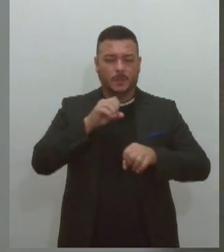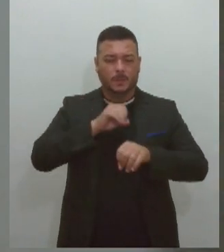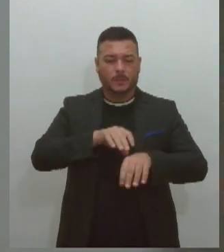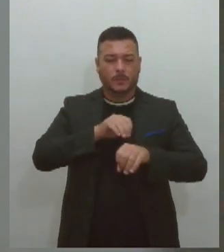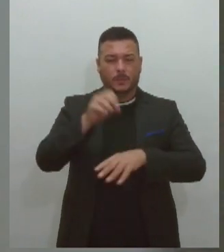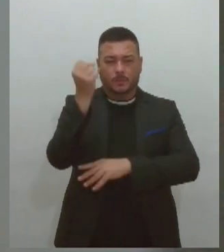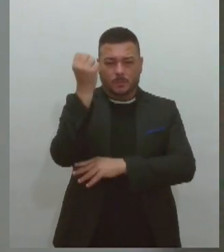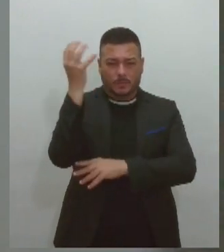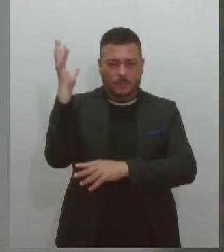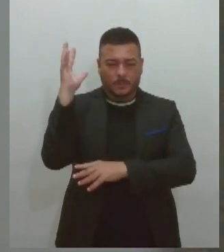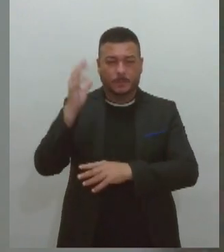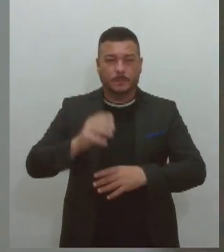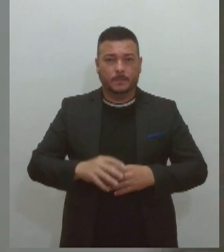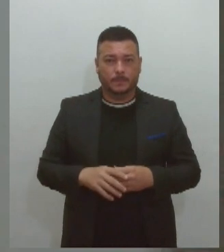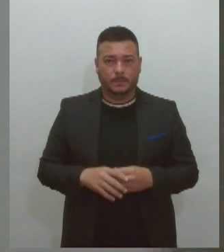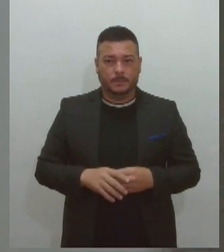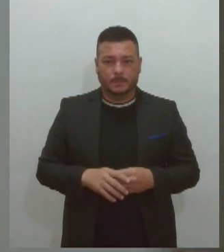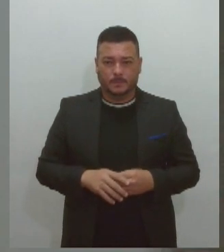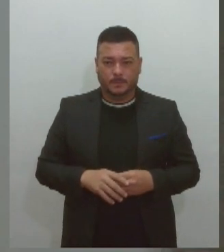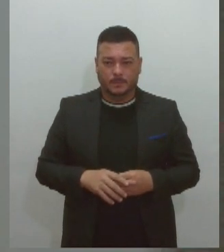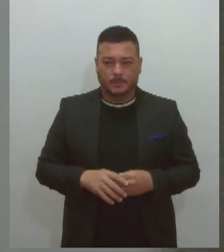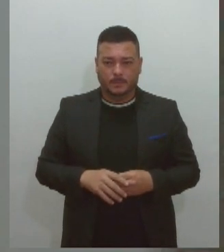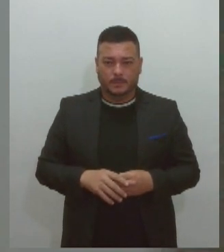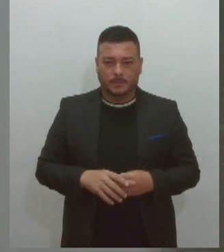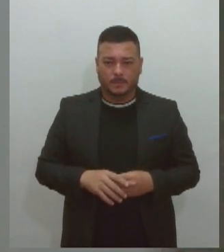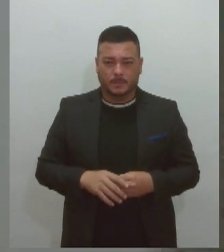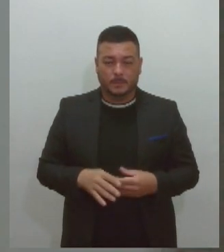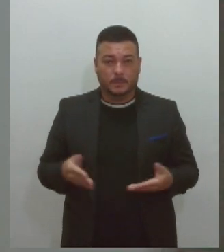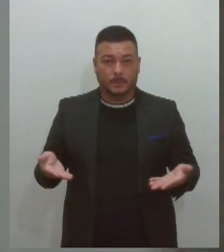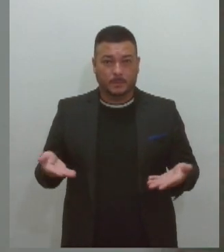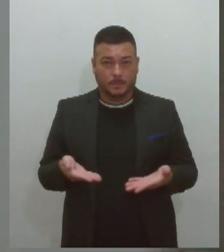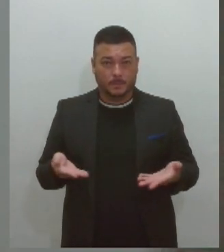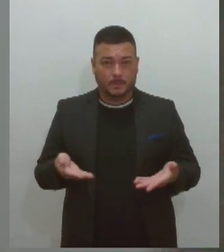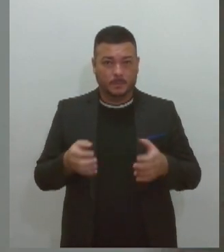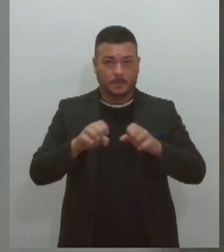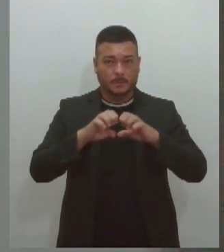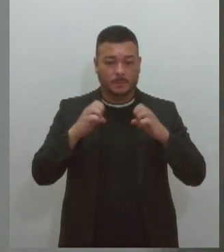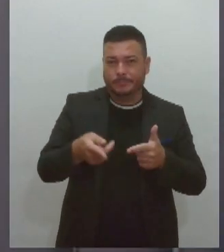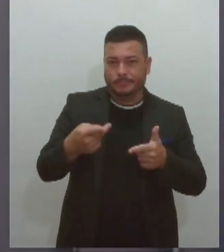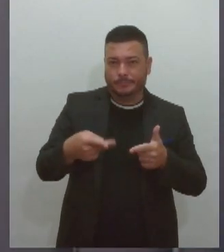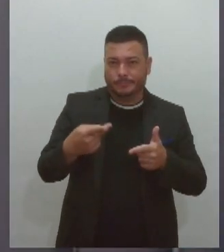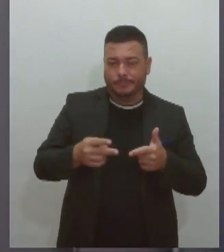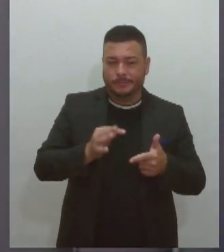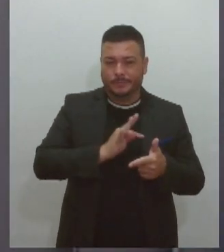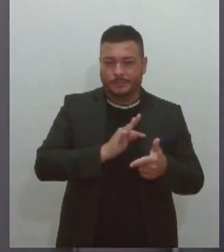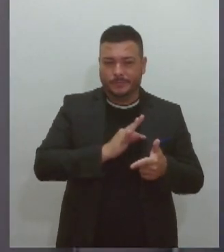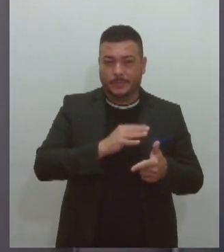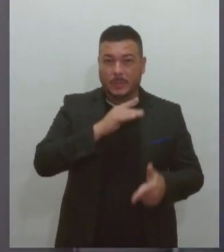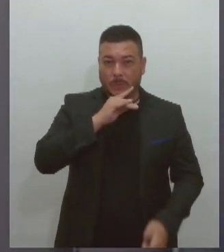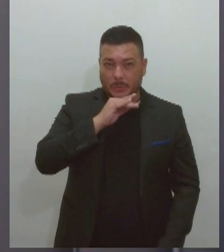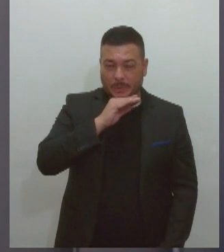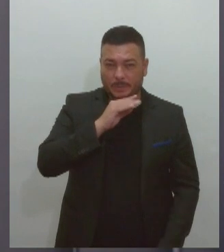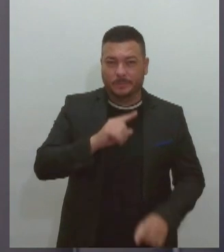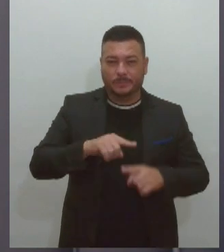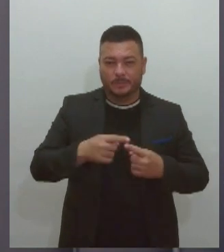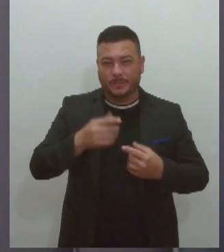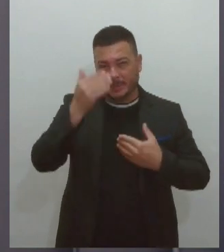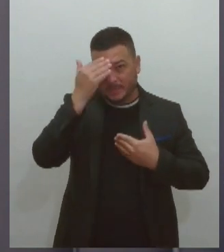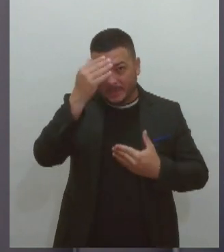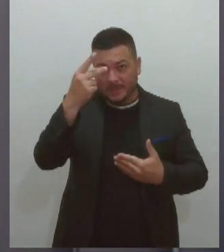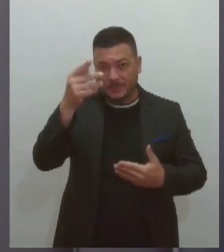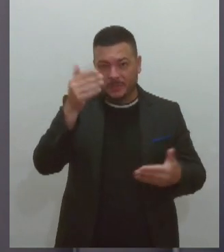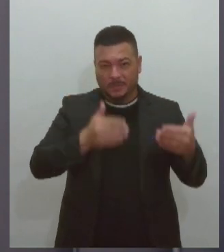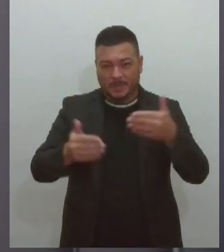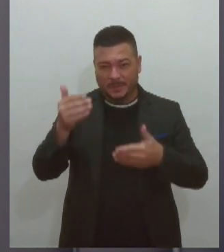tivemos um evento na Mata do Junco, lá na nossa unidade de conservação, né? Vamos agradecer a sua participação.